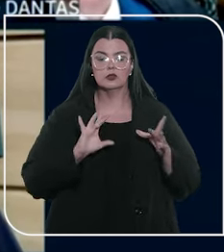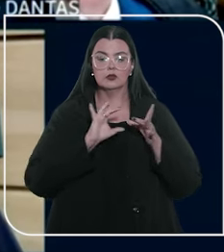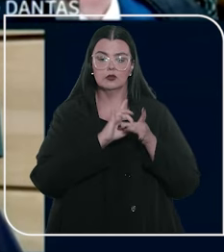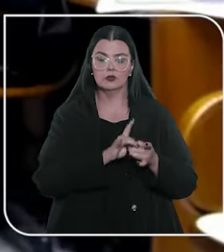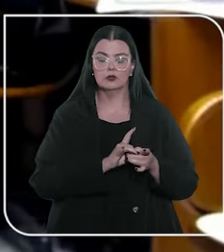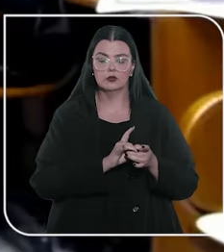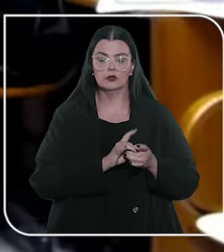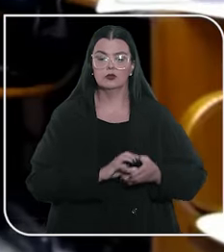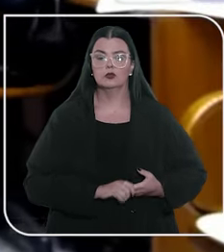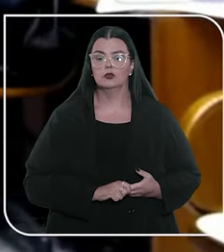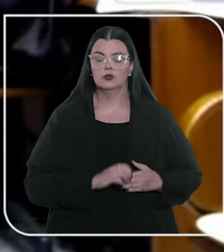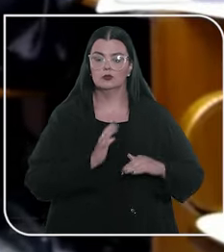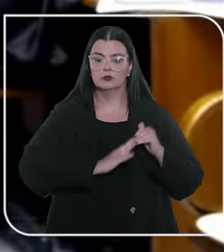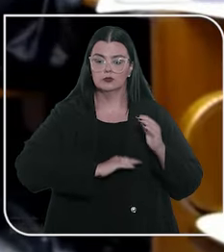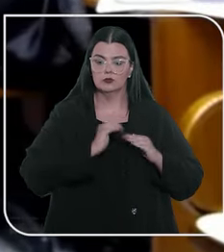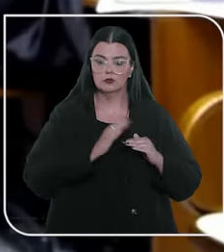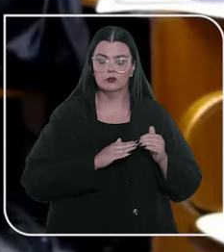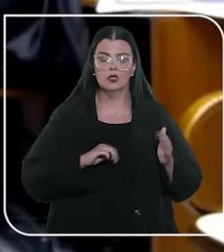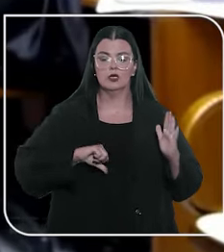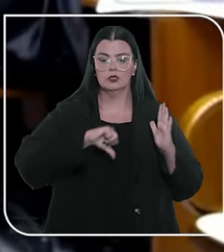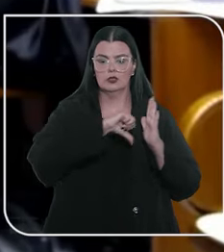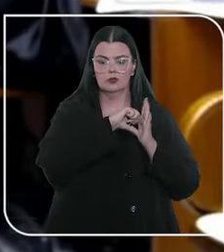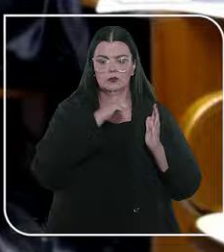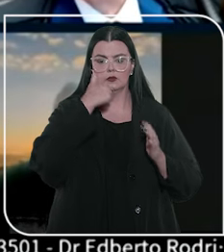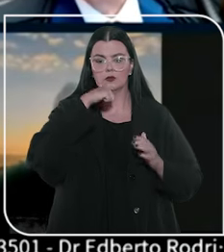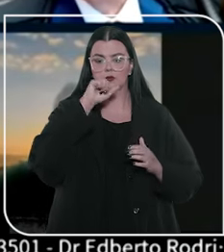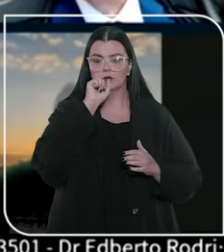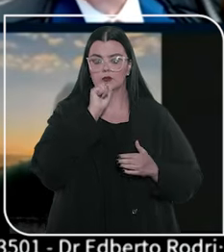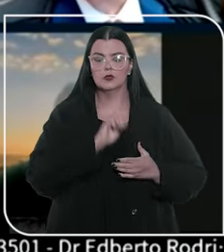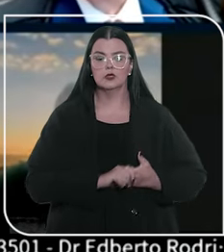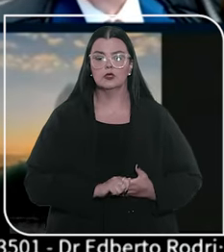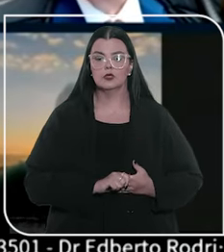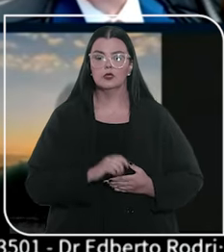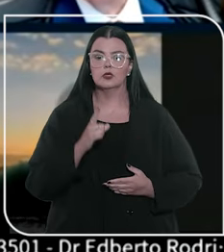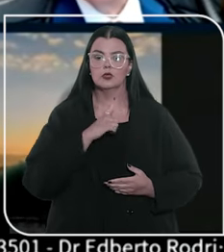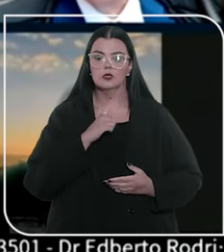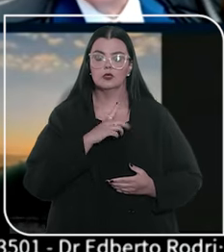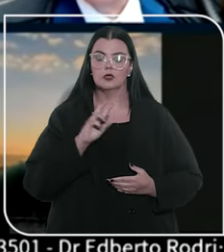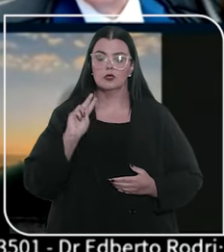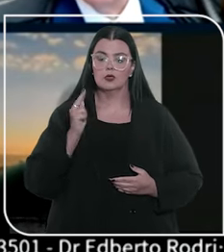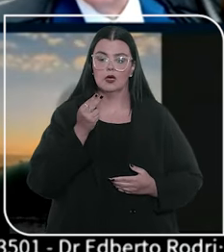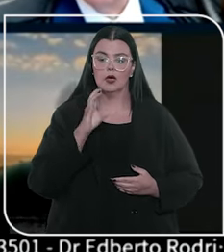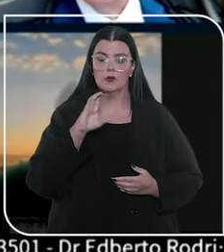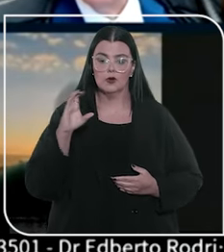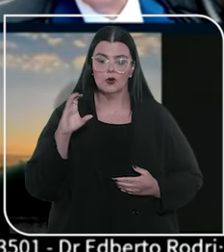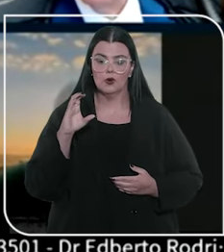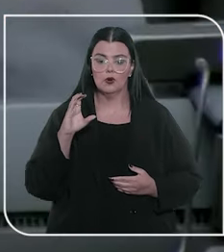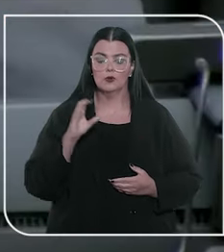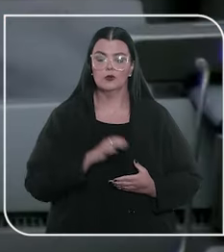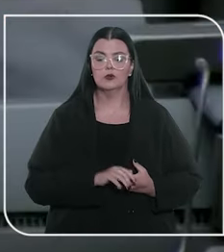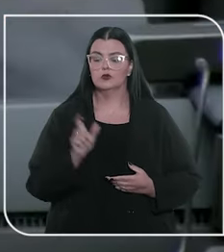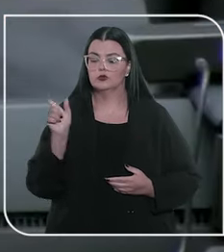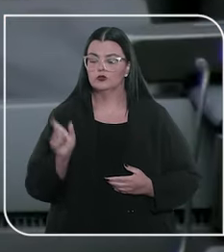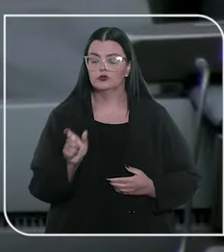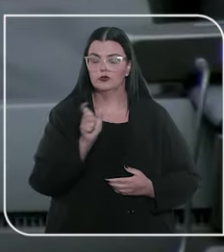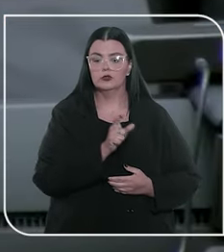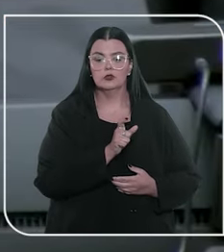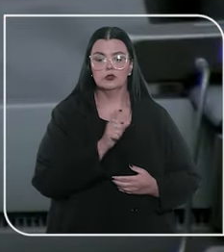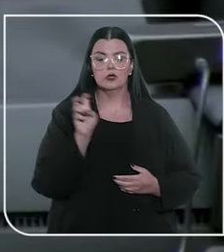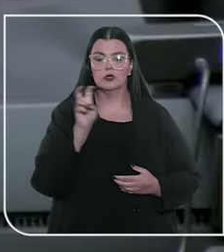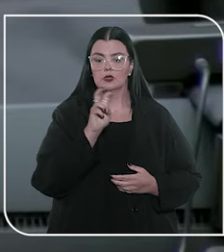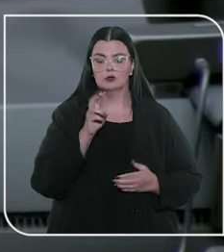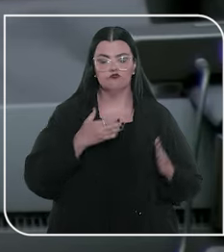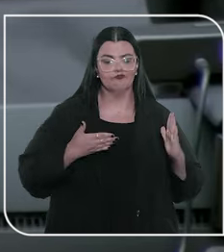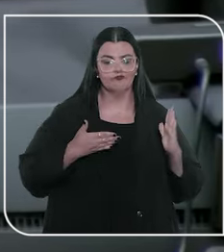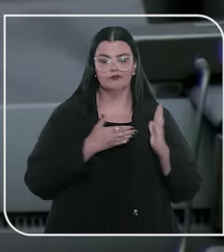reiteração da suposta conduta criminosa da mãe. Apesar da concessão para o habeas corpus individual, a quinta turma